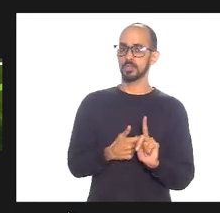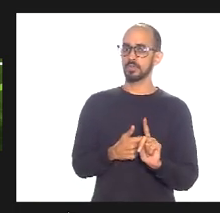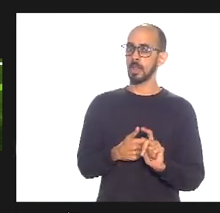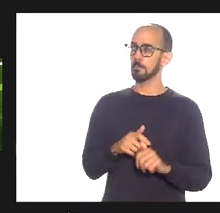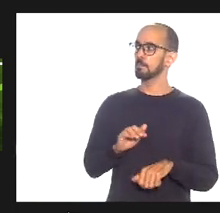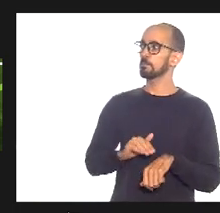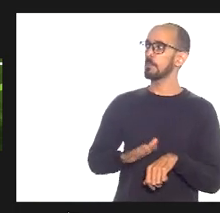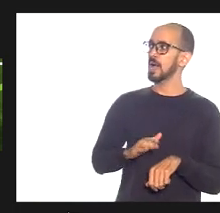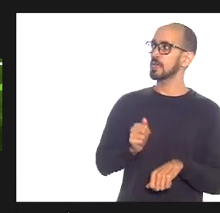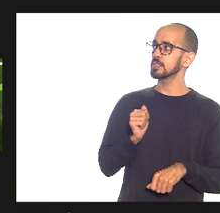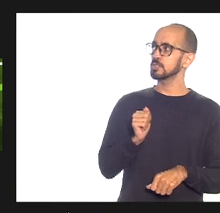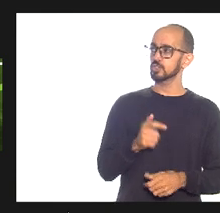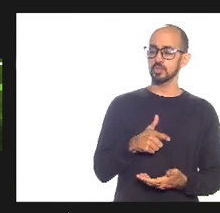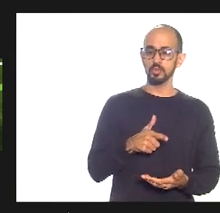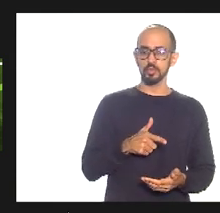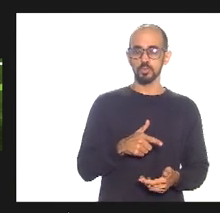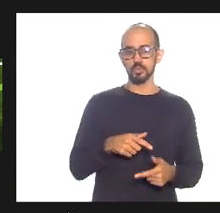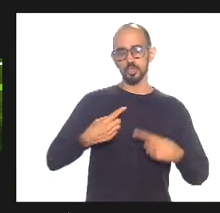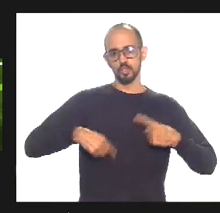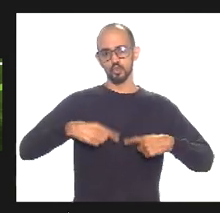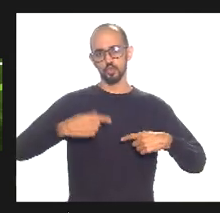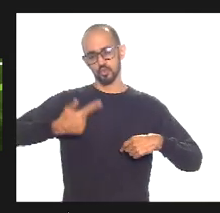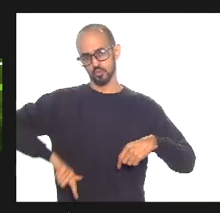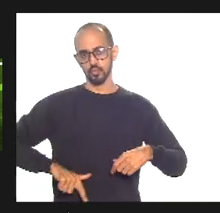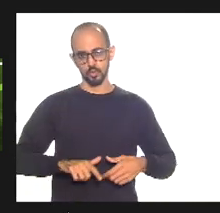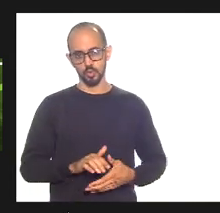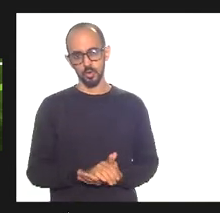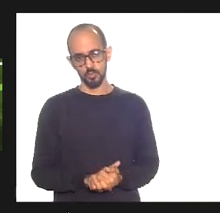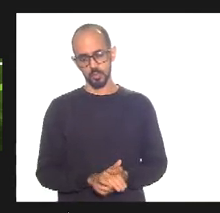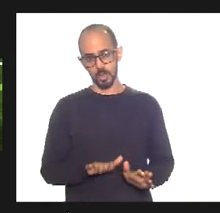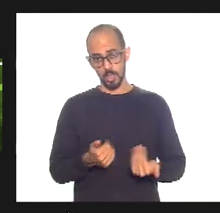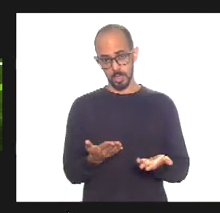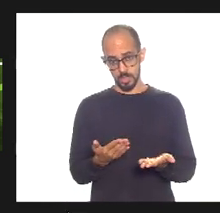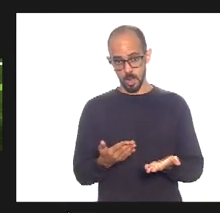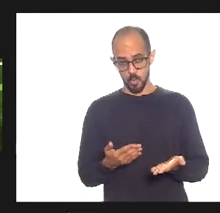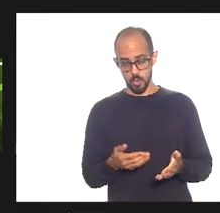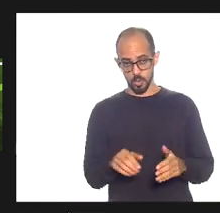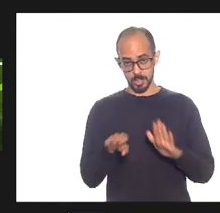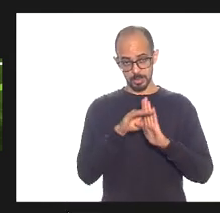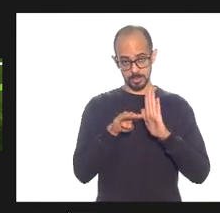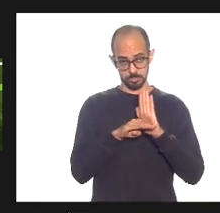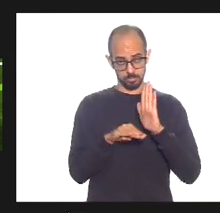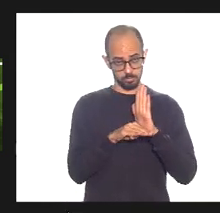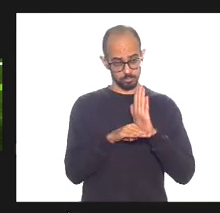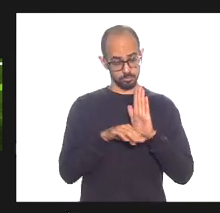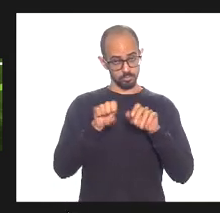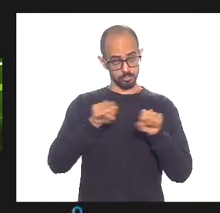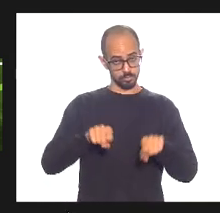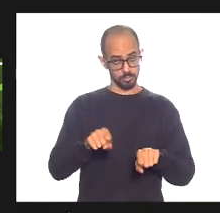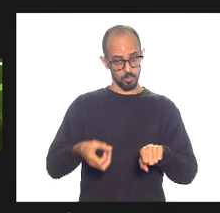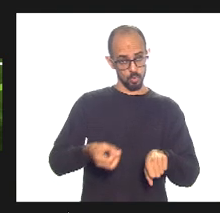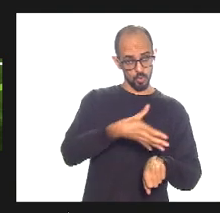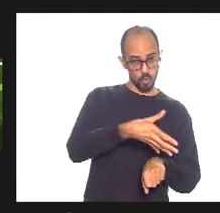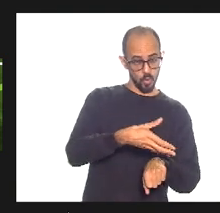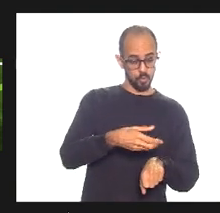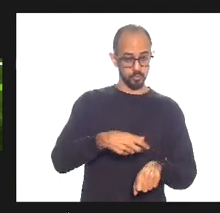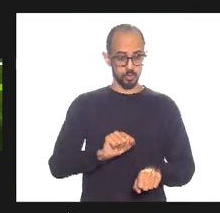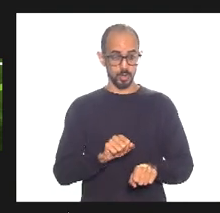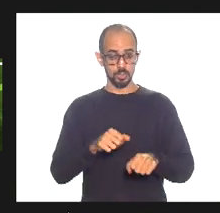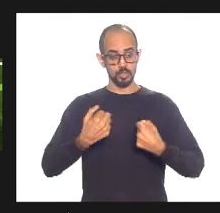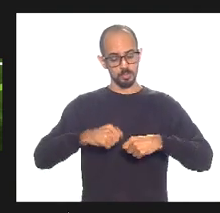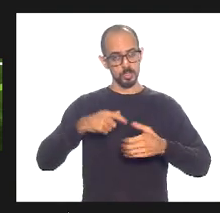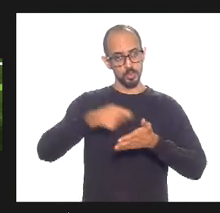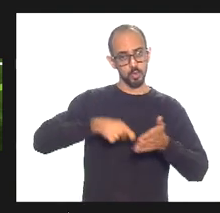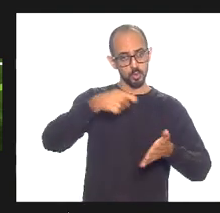rediscutimos essas condições nesse novo regime pelo PLP que foi aprovado nós temos que lutar para não haver o veto